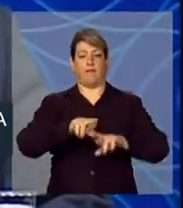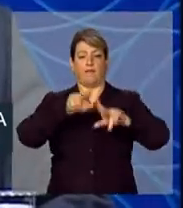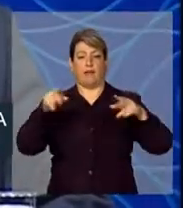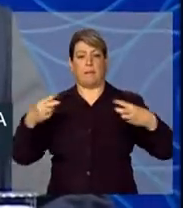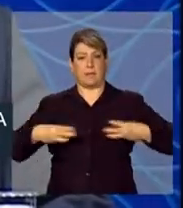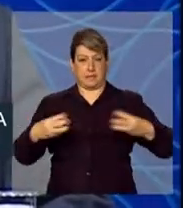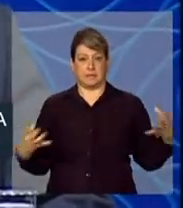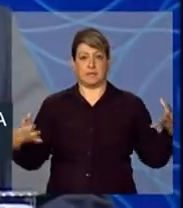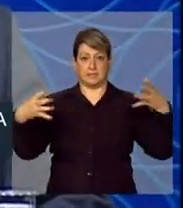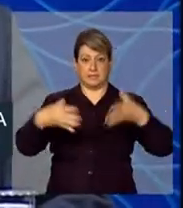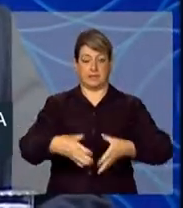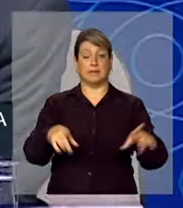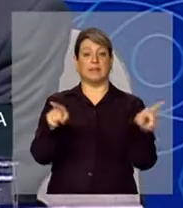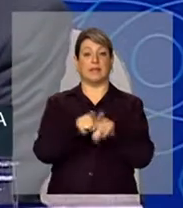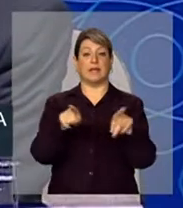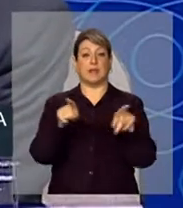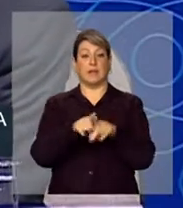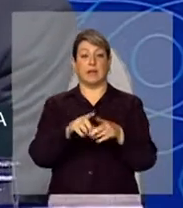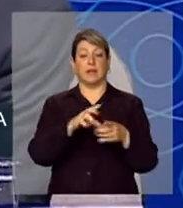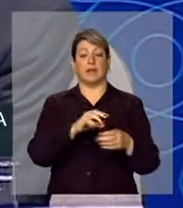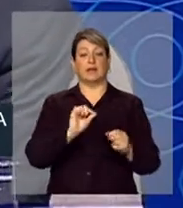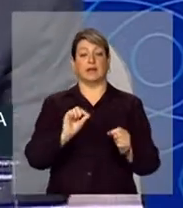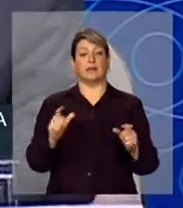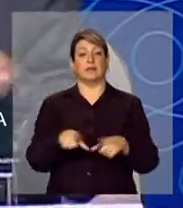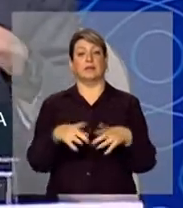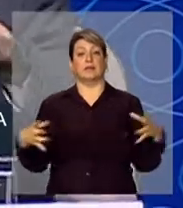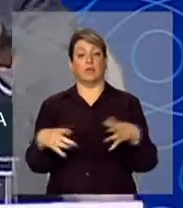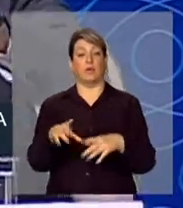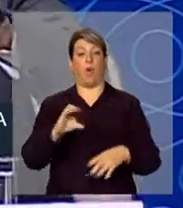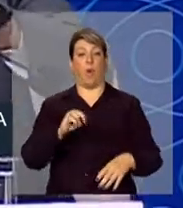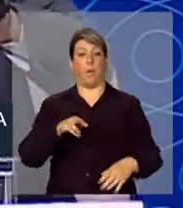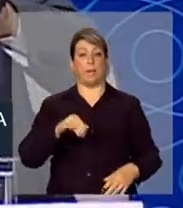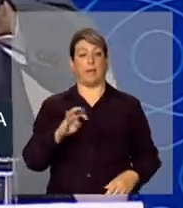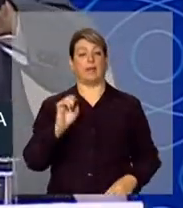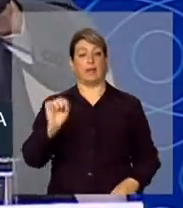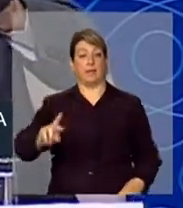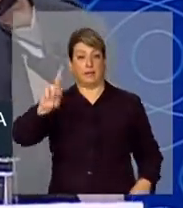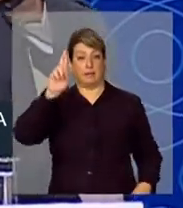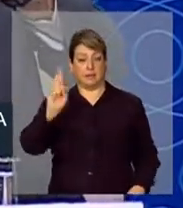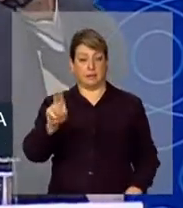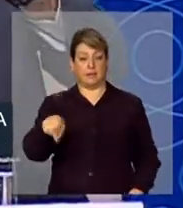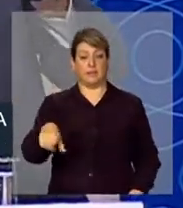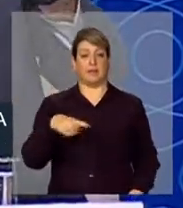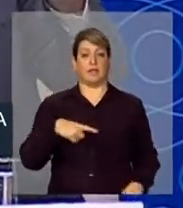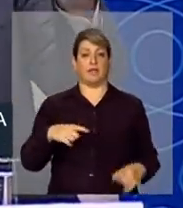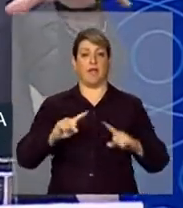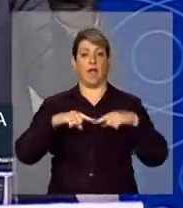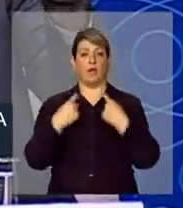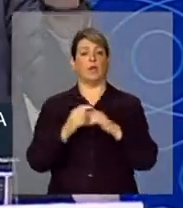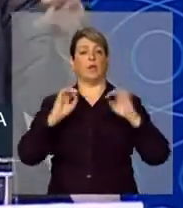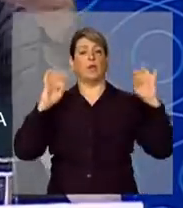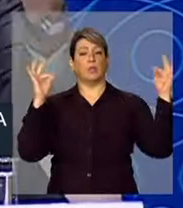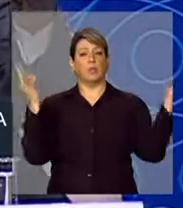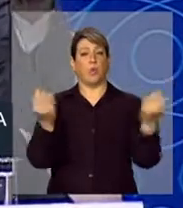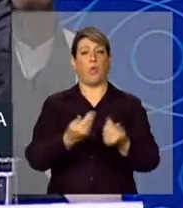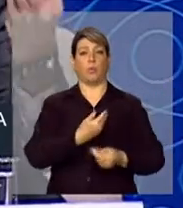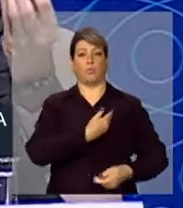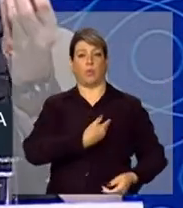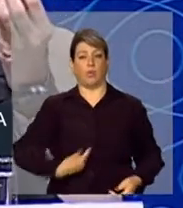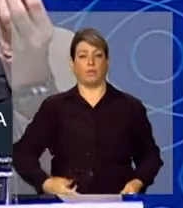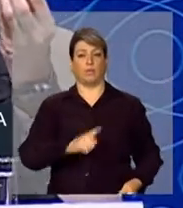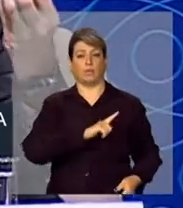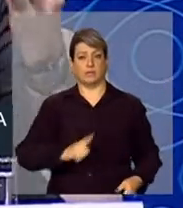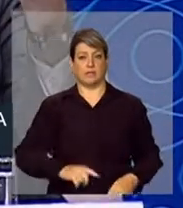foi também encaminhado para o Comitê de Responsabilidade, que é o comitê que reúne todos os governos estaduais e municipais das